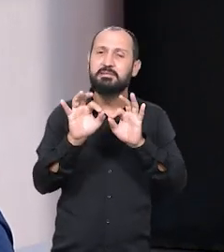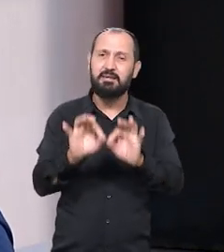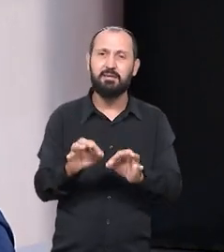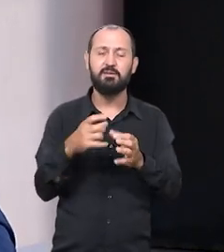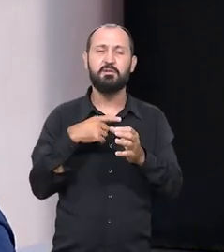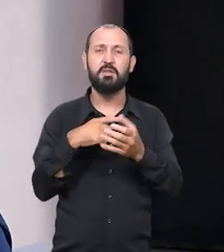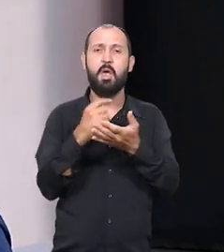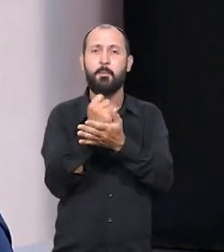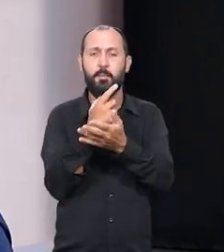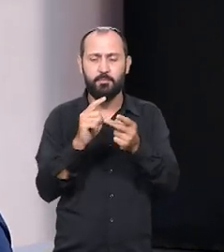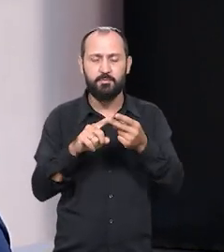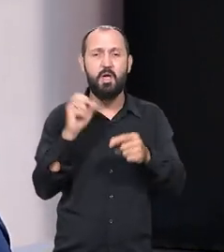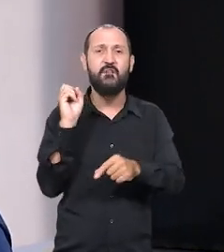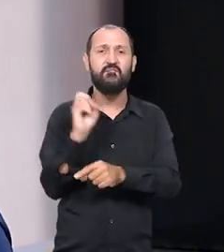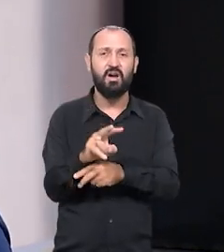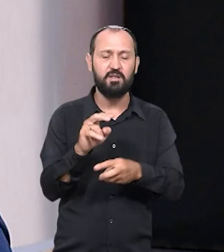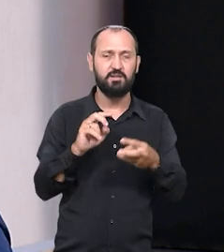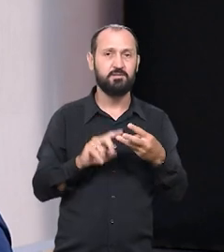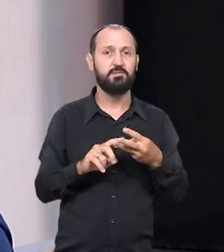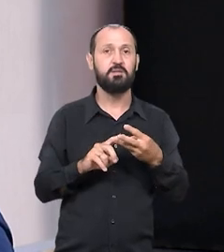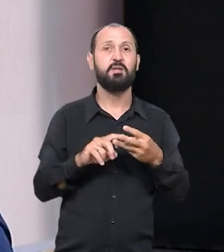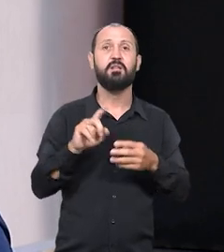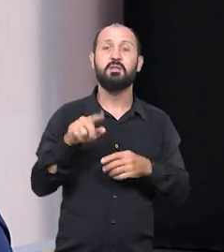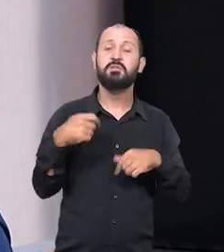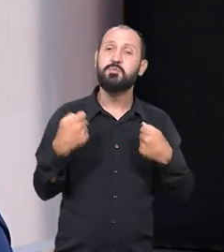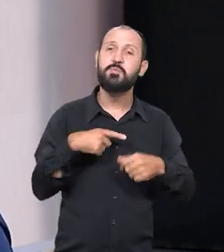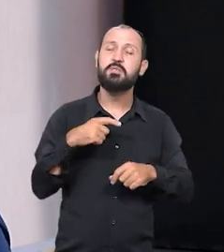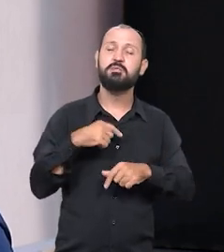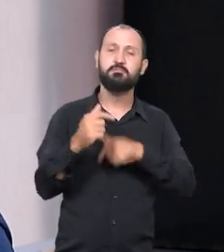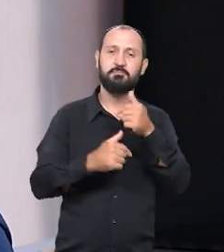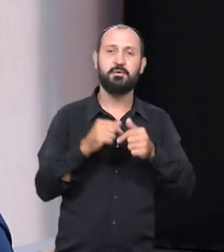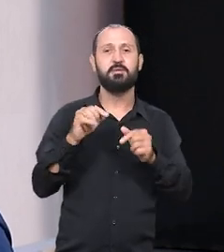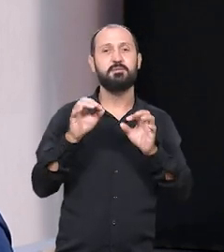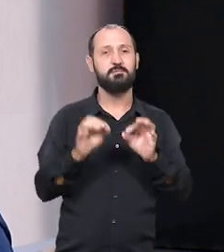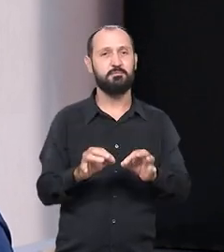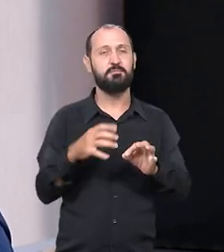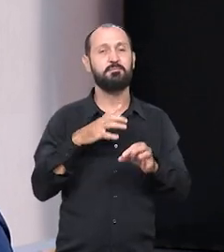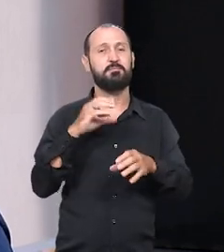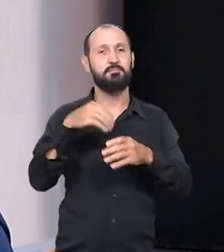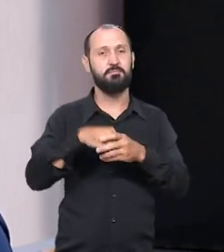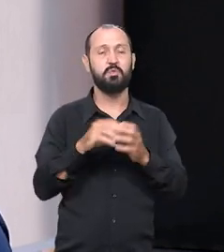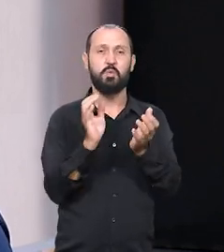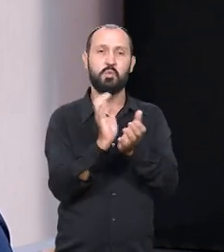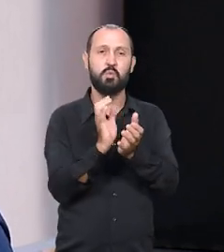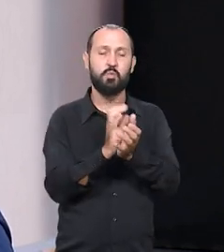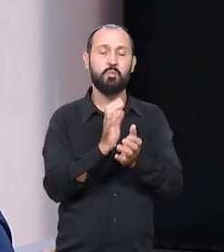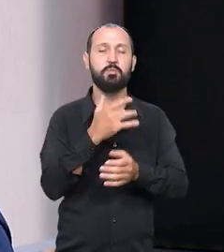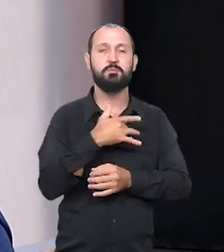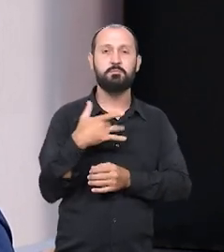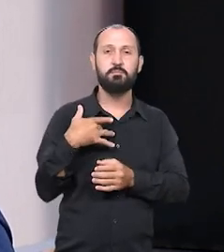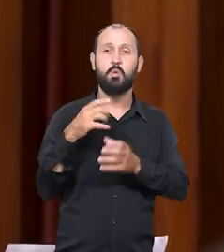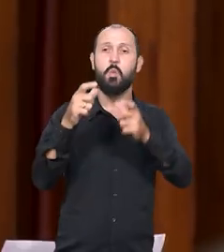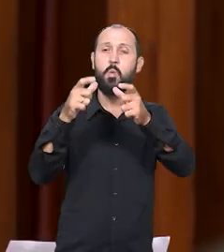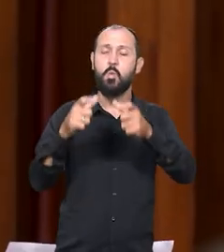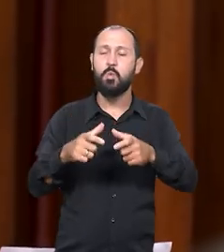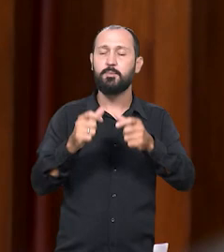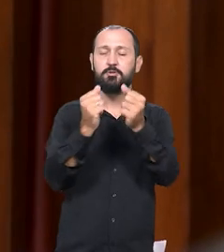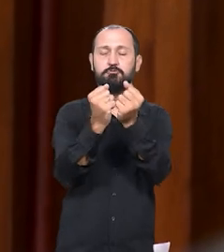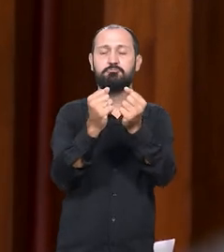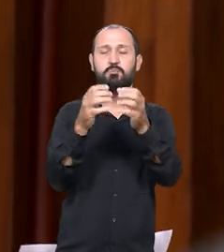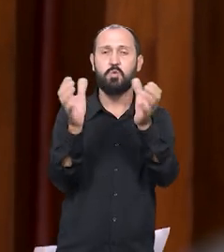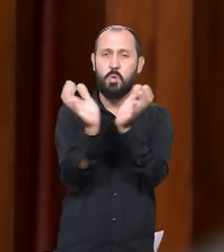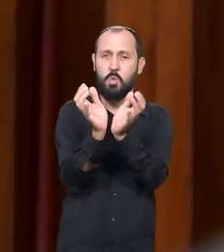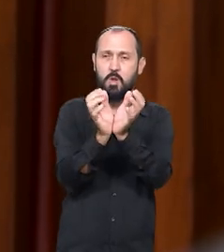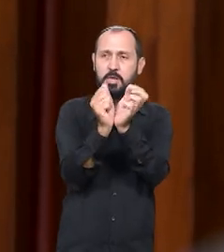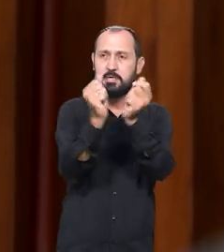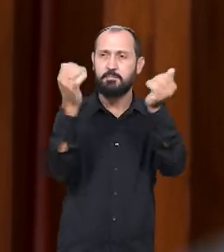medicamento, ter uma vaga. Então é isso que a gente pretende atuar aqui, principalmente dentro da comissão de saúde. A comissão de meio ambiente, é uma comissão muito